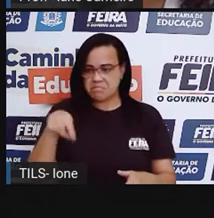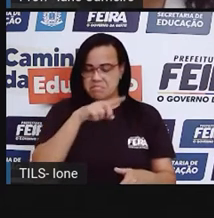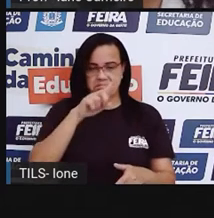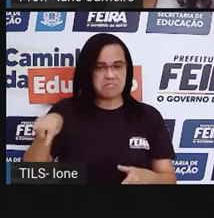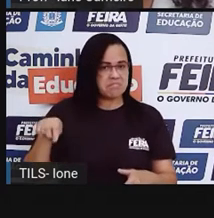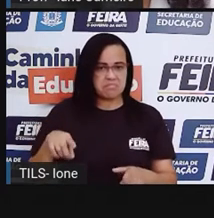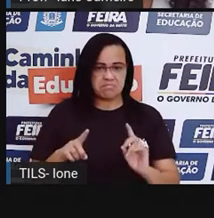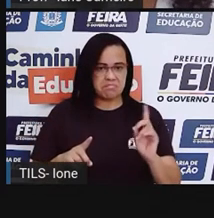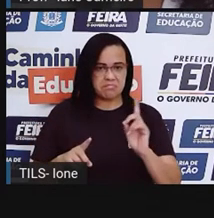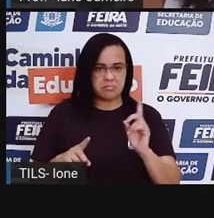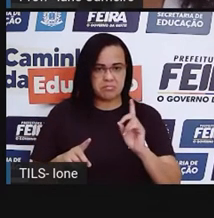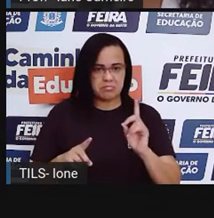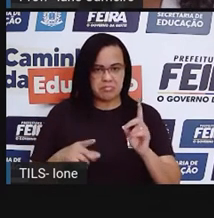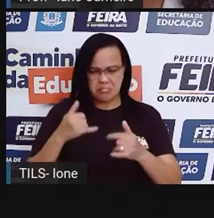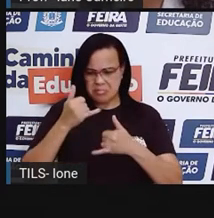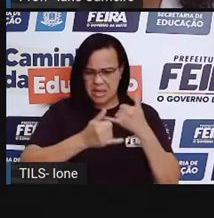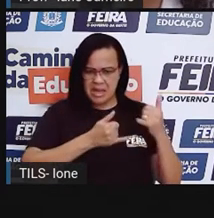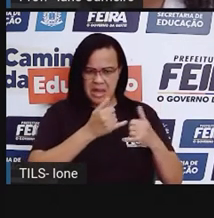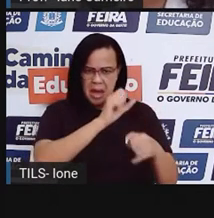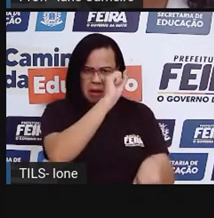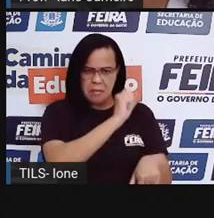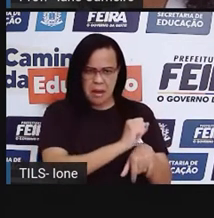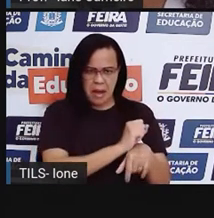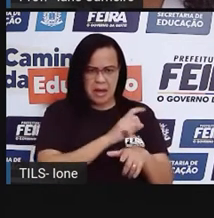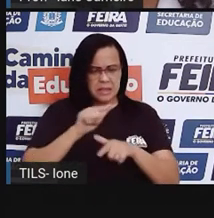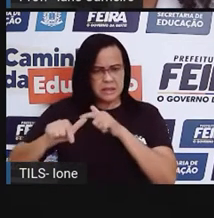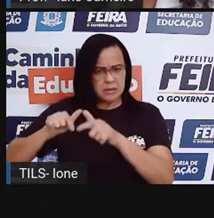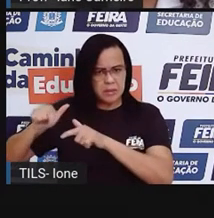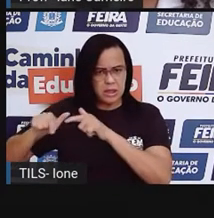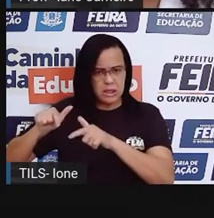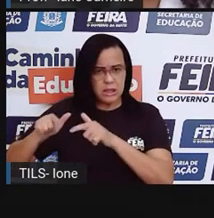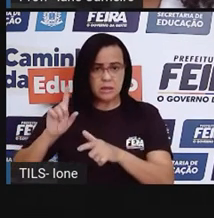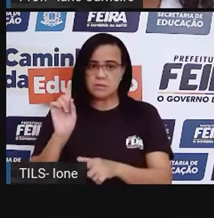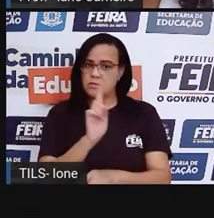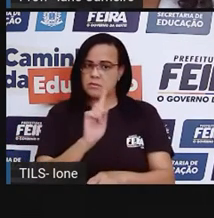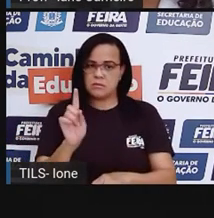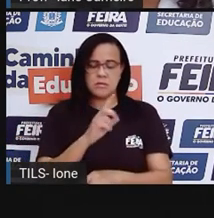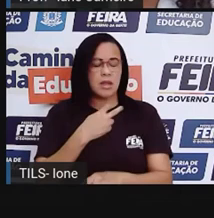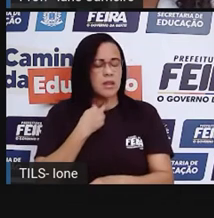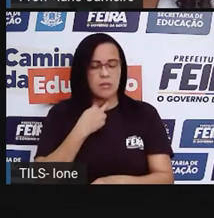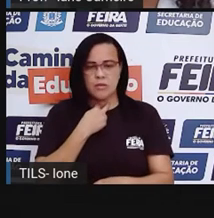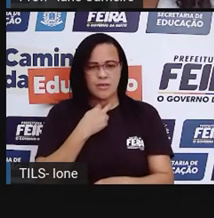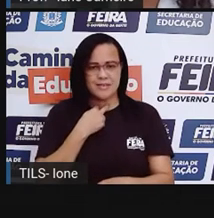brincar para trabalhar, né? Porque isso afeta no crescimento deles.